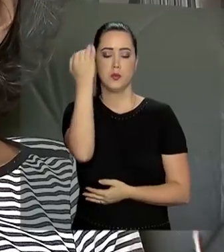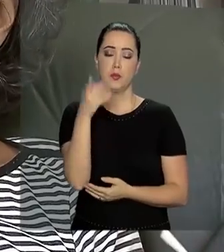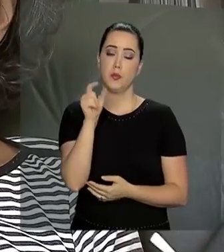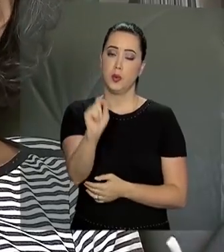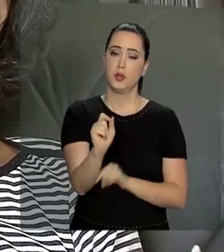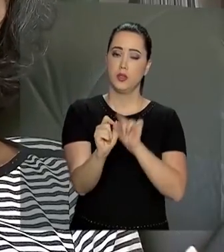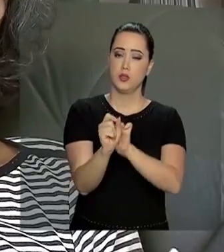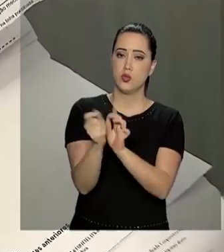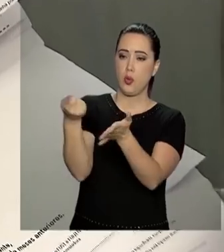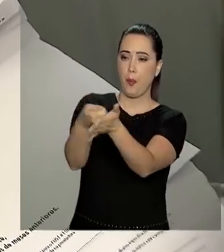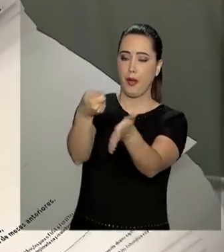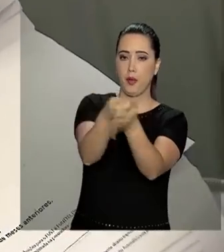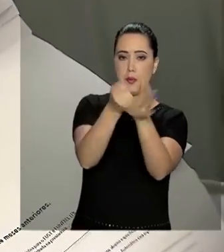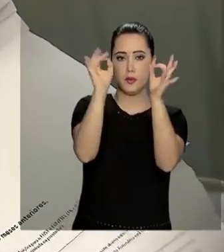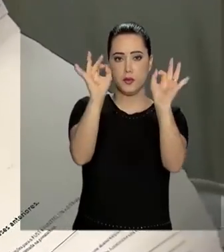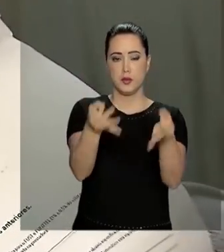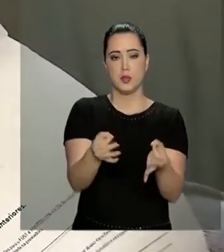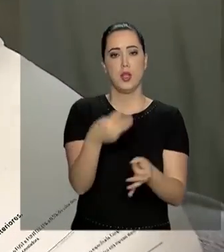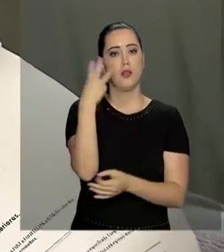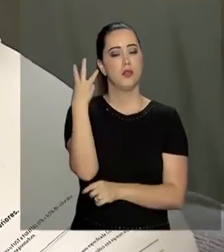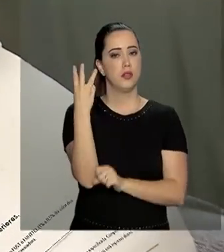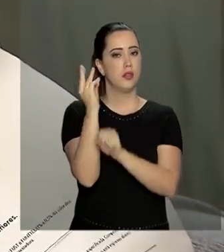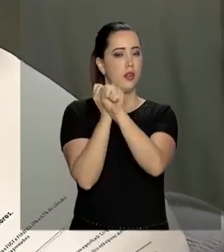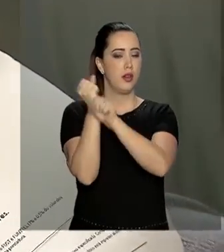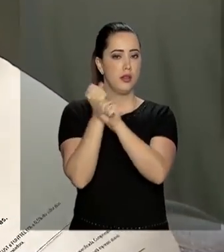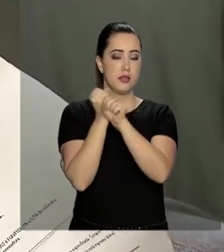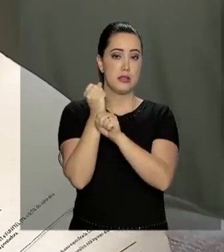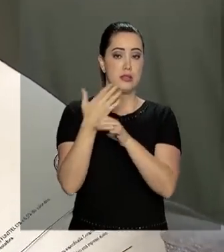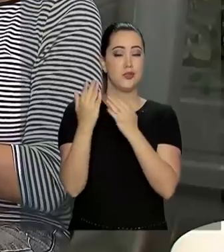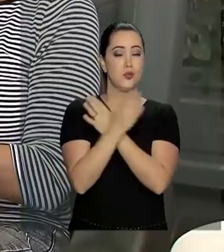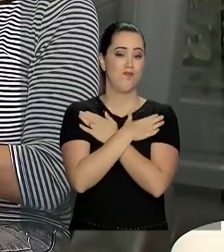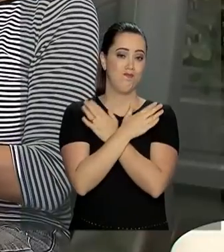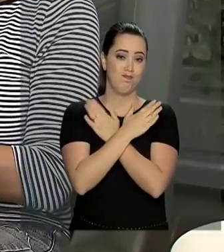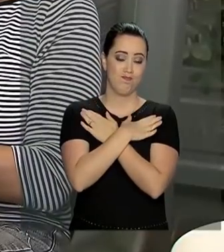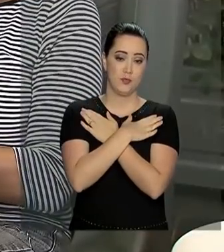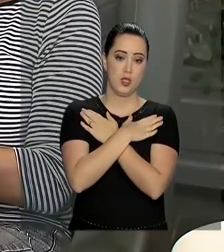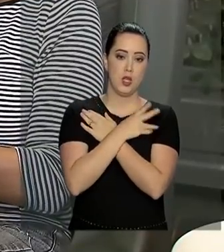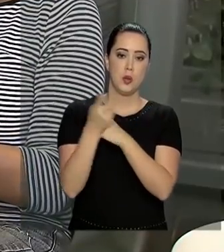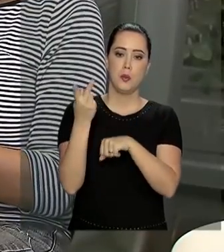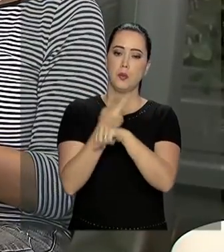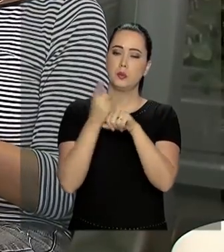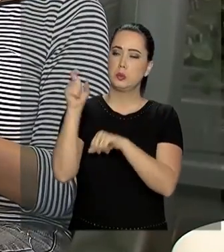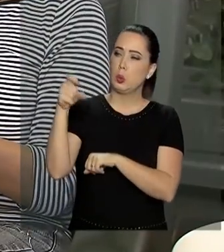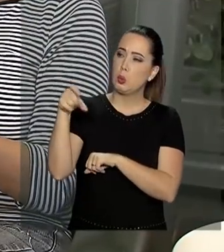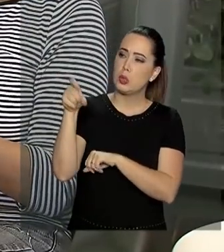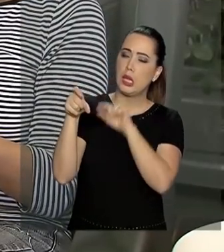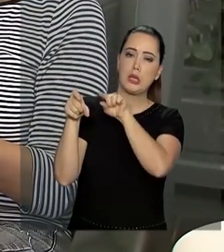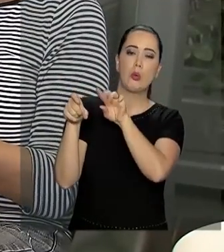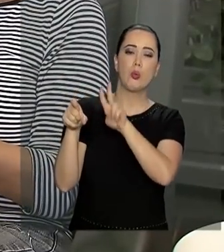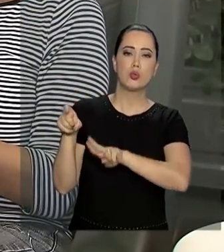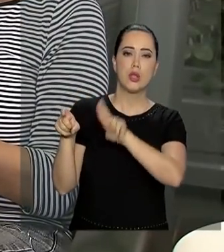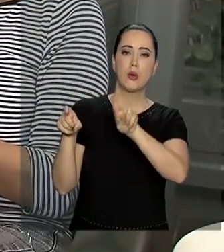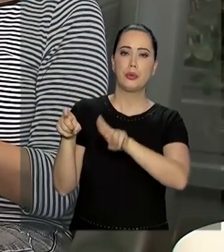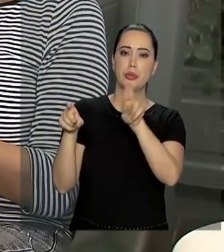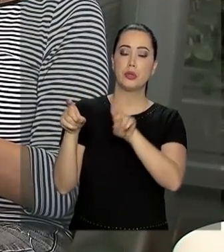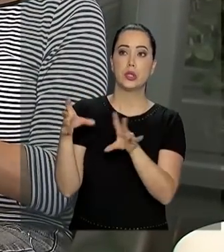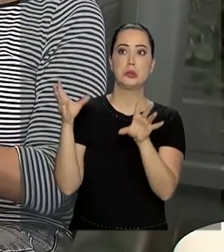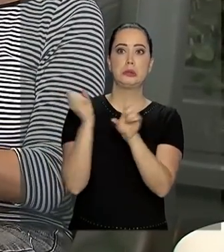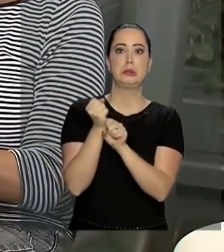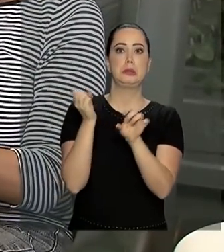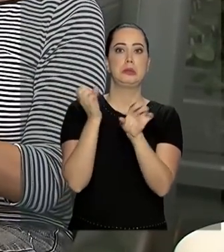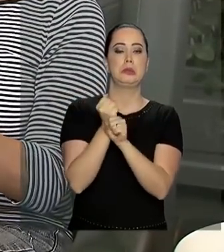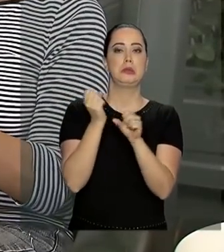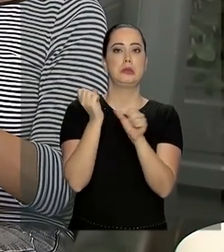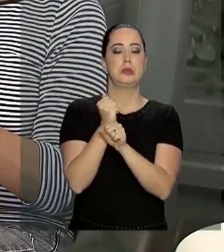contas pagas em dia. Há cerca de 3 anos, ela perdeu o emprego, recorreu ao cartão de crédito e começou a acumular dívidas.